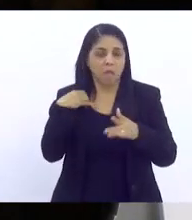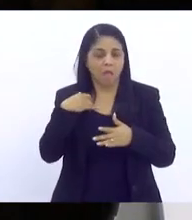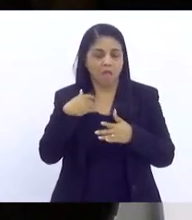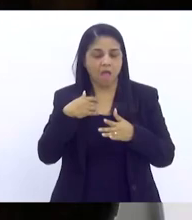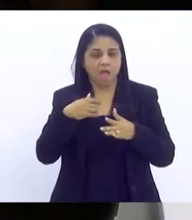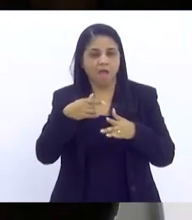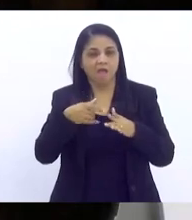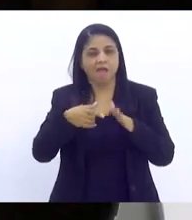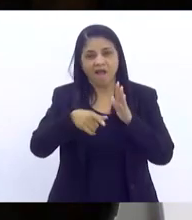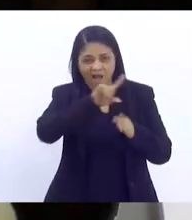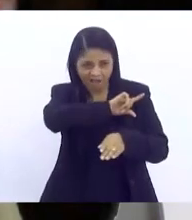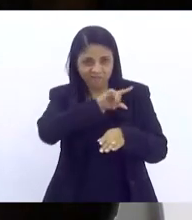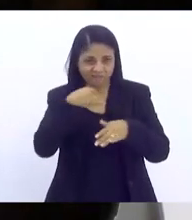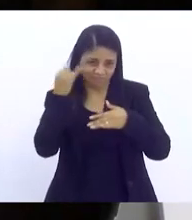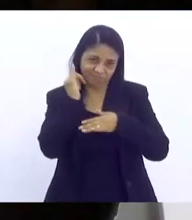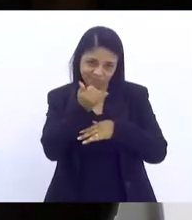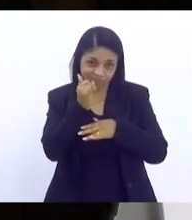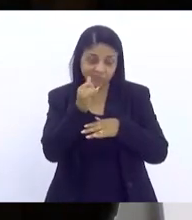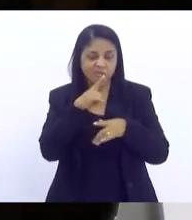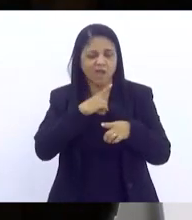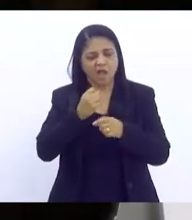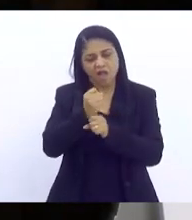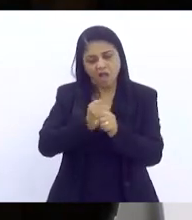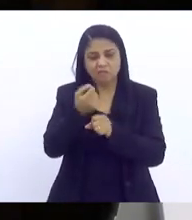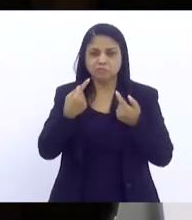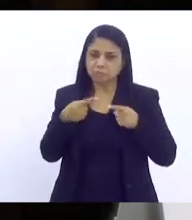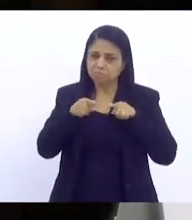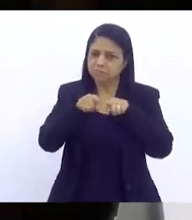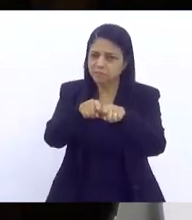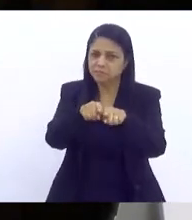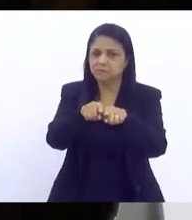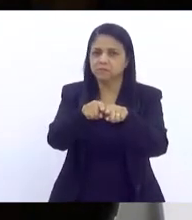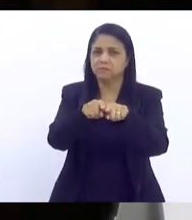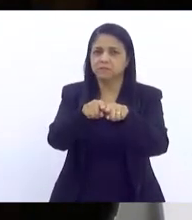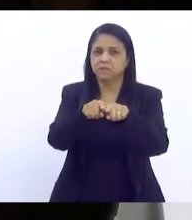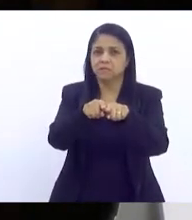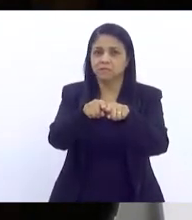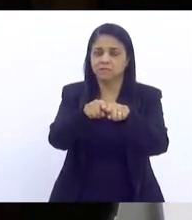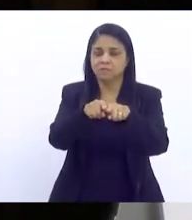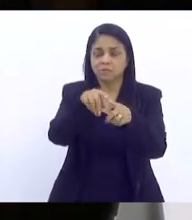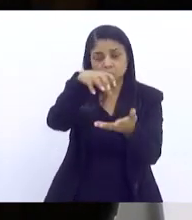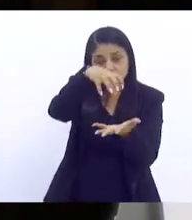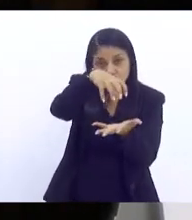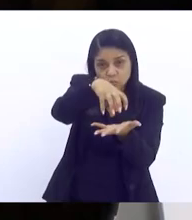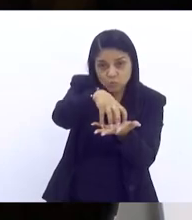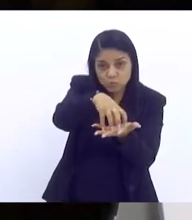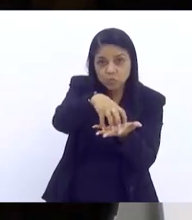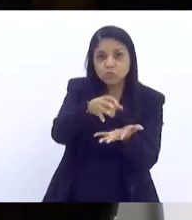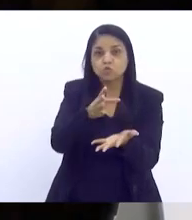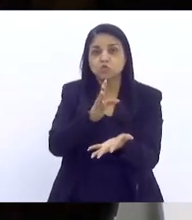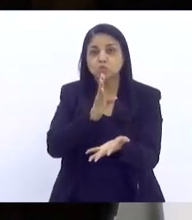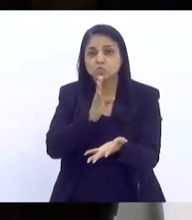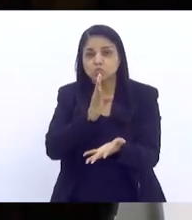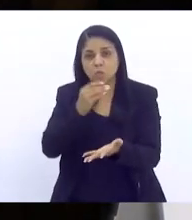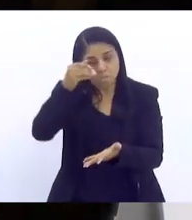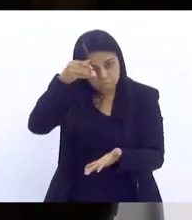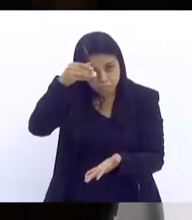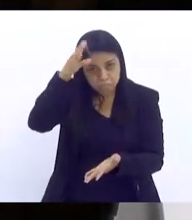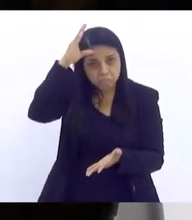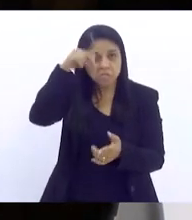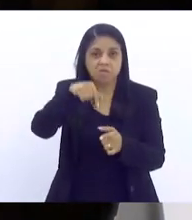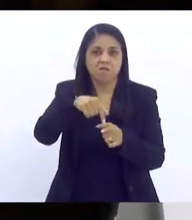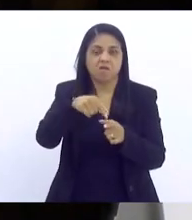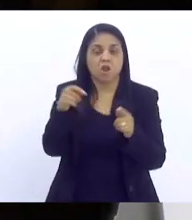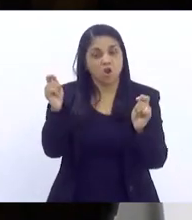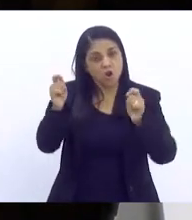anos tem parcerias. é um núcleo de conhecimentos, um núcleo profissional de